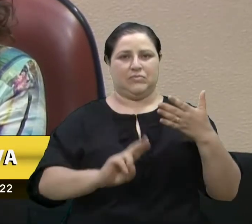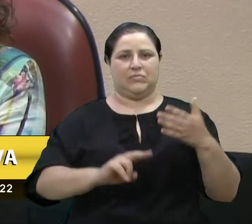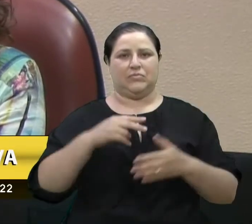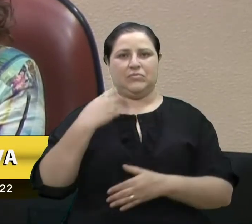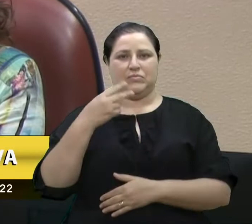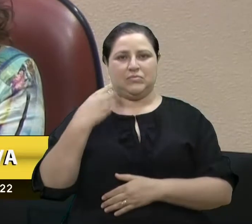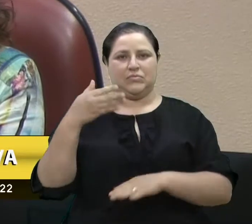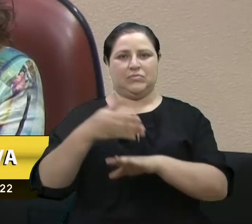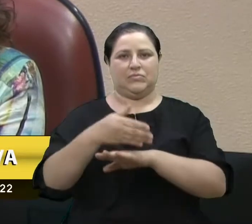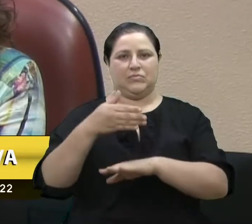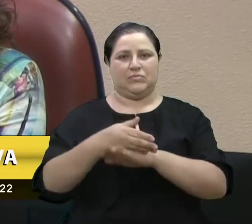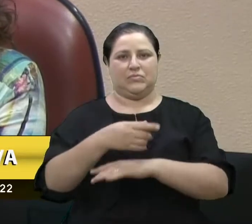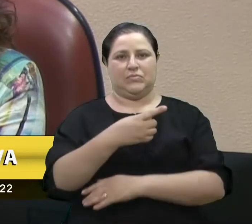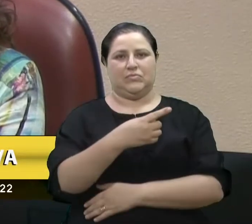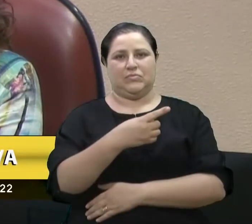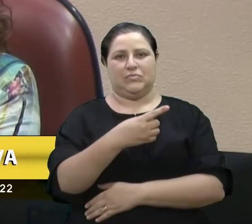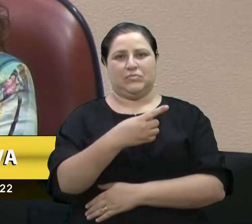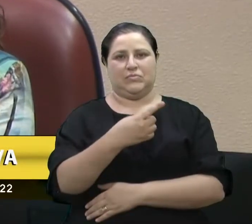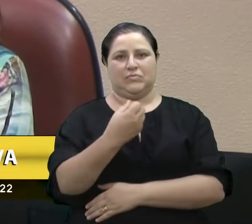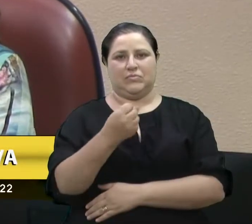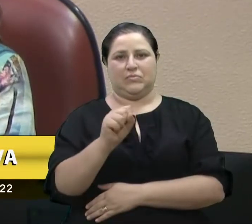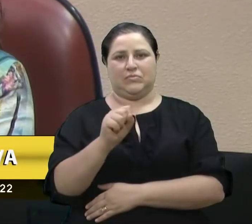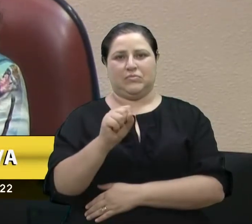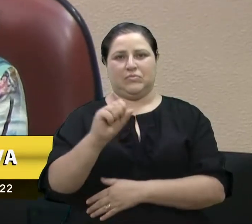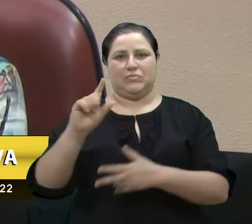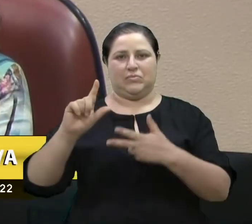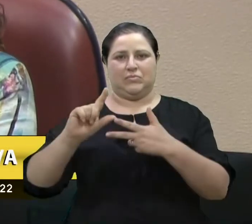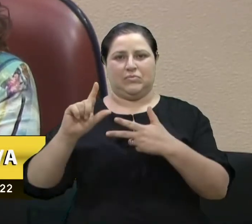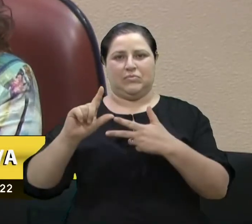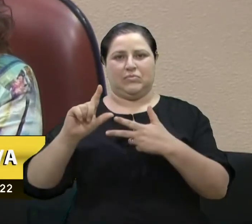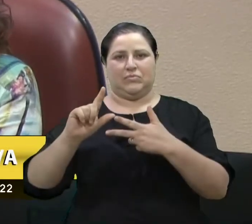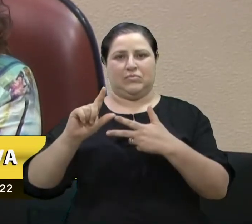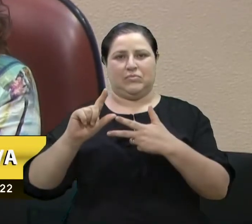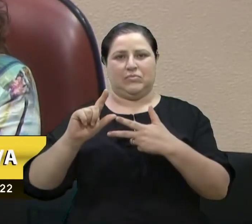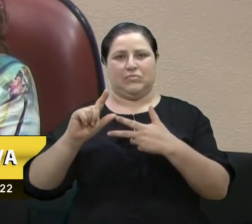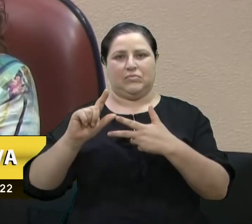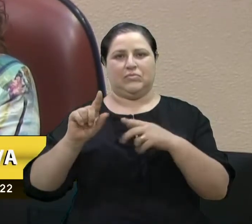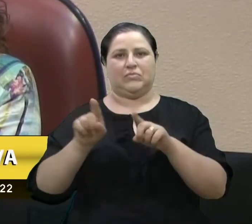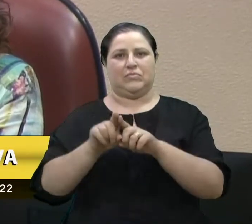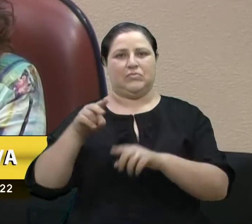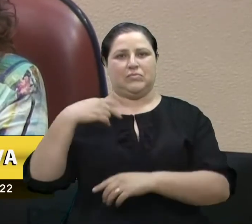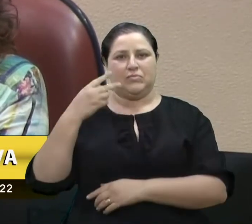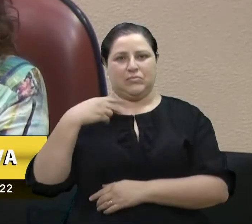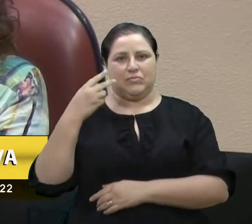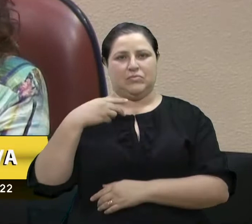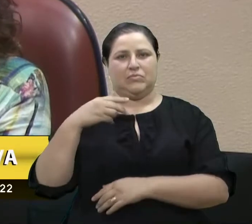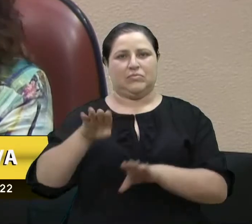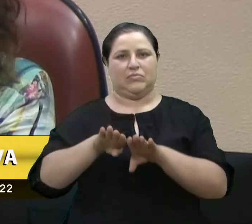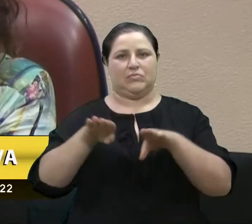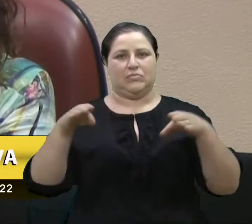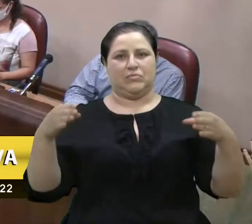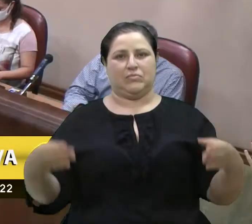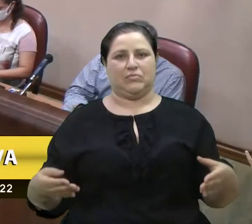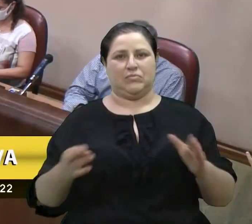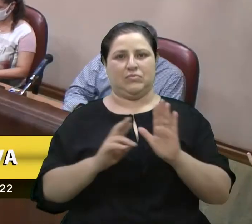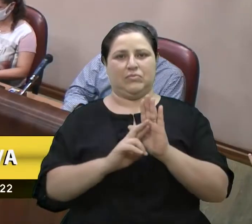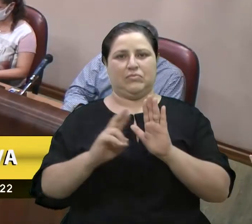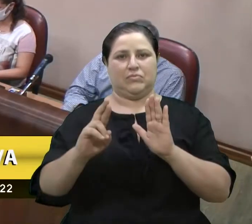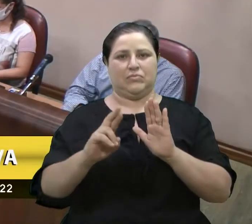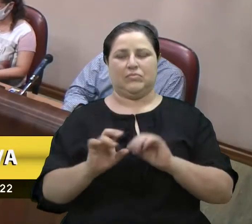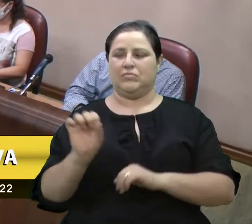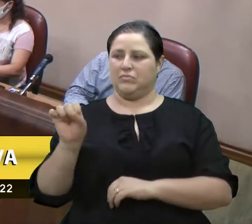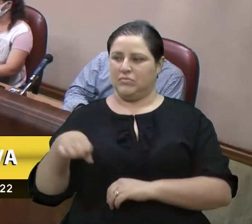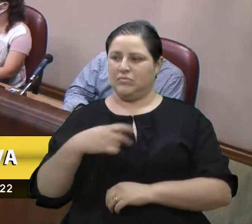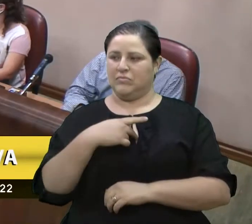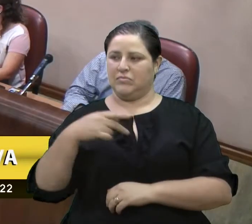que compõem a 18ª Legislatura e dos vereadores que compõem a mesa representativa. Pois não, senhora